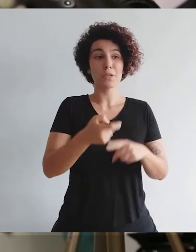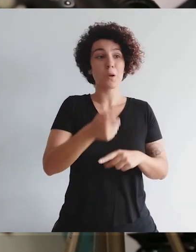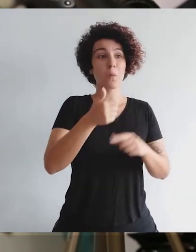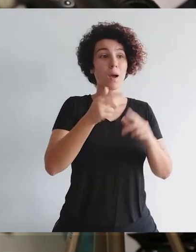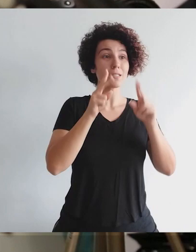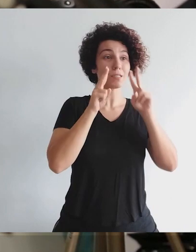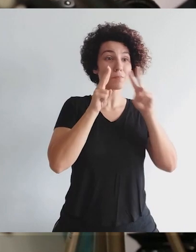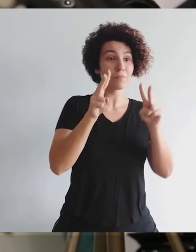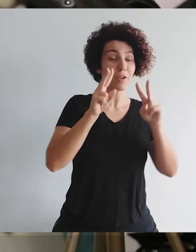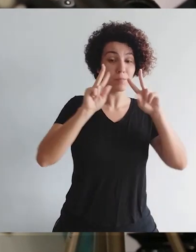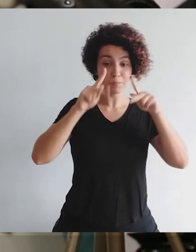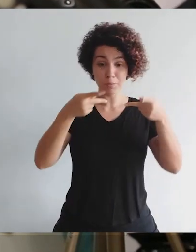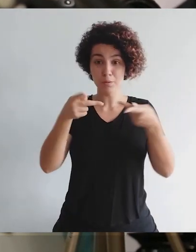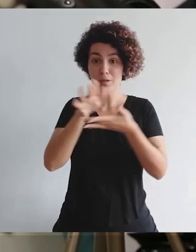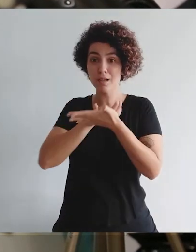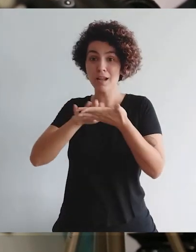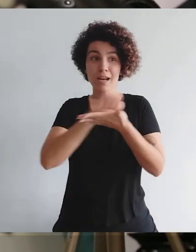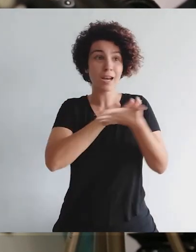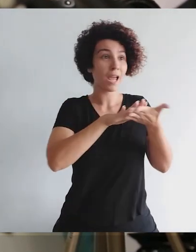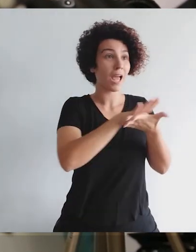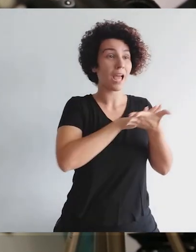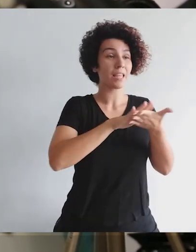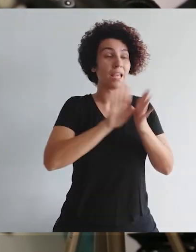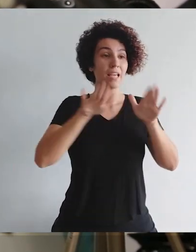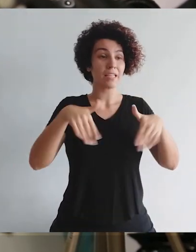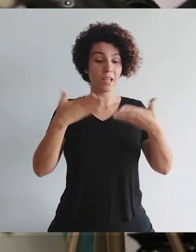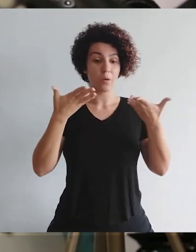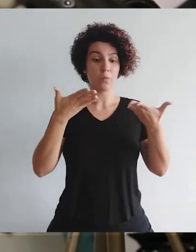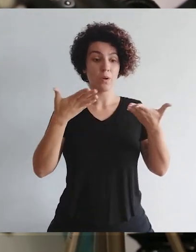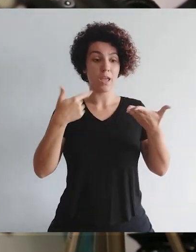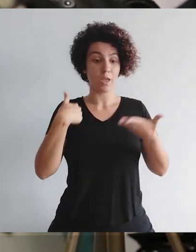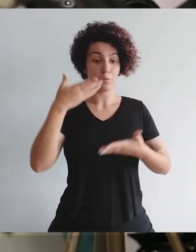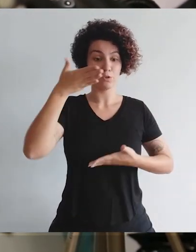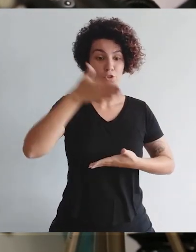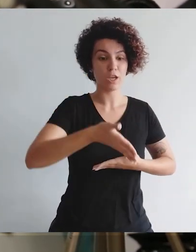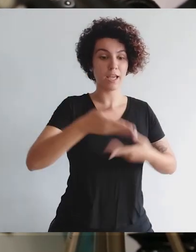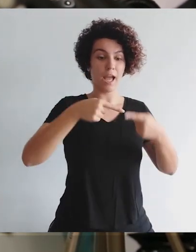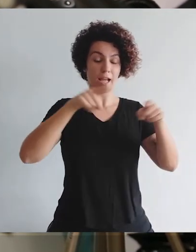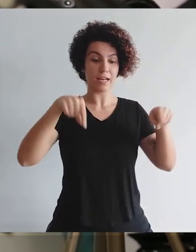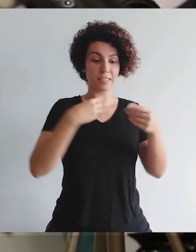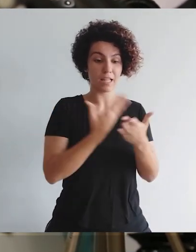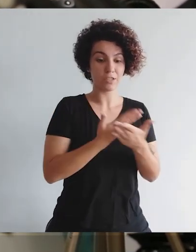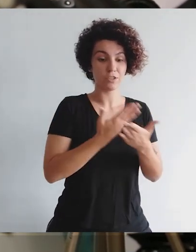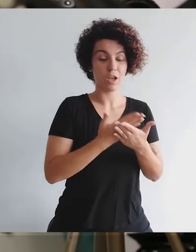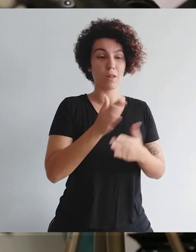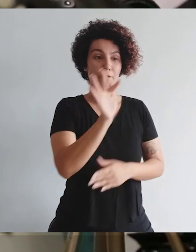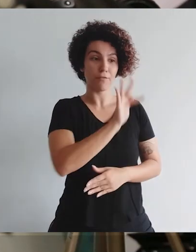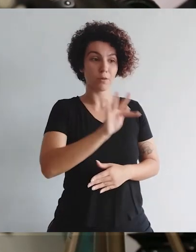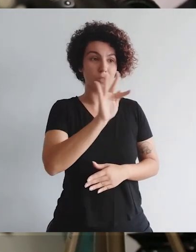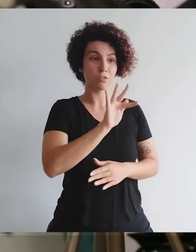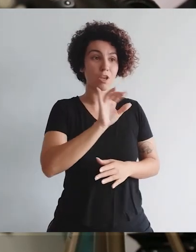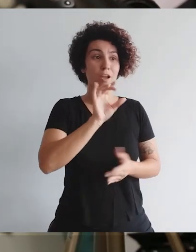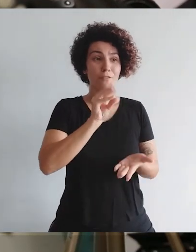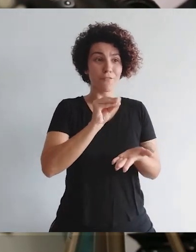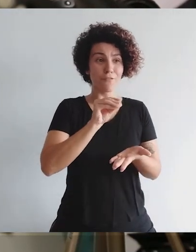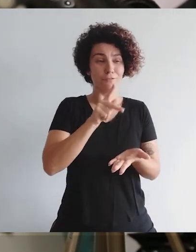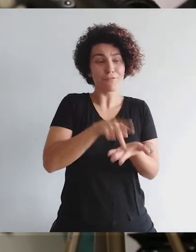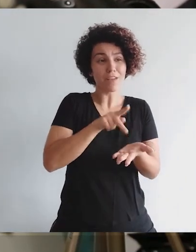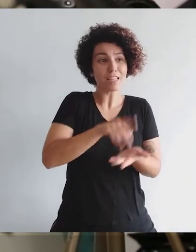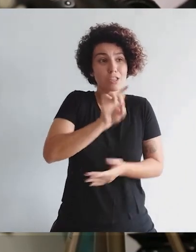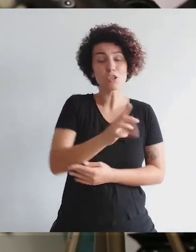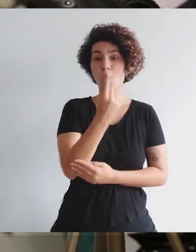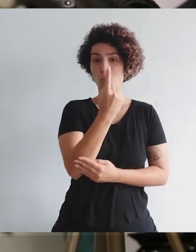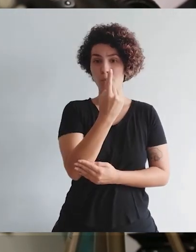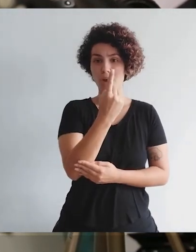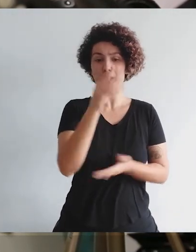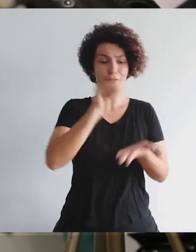porque a gente quase não se enxerga em lugar nenhum. E chegar e ver que eu tive alguém na minha faculdade, por mais que tenha sido só uma,